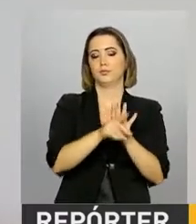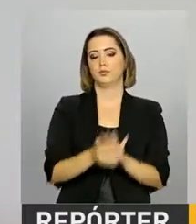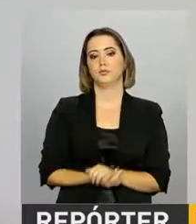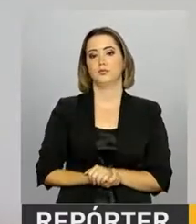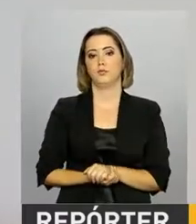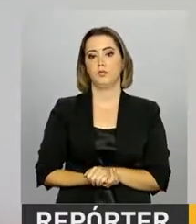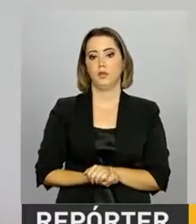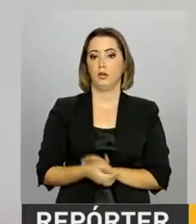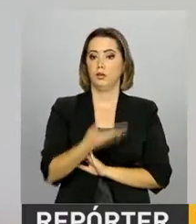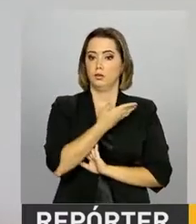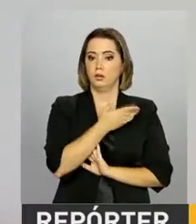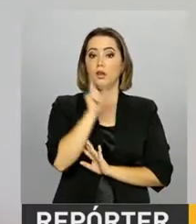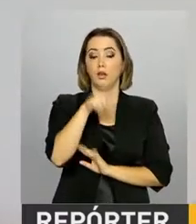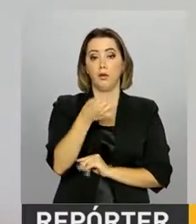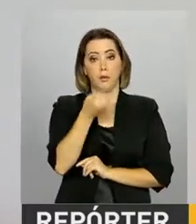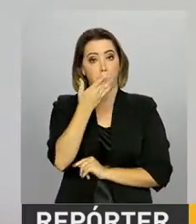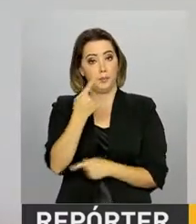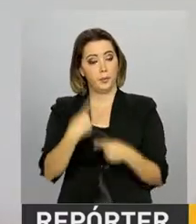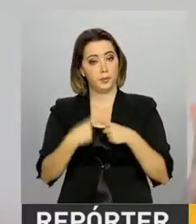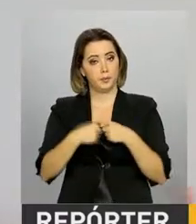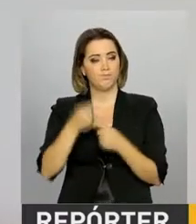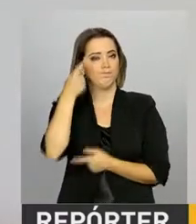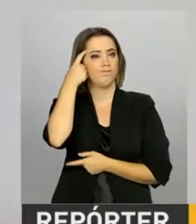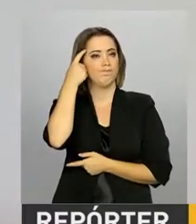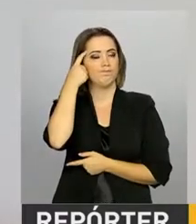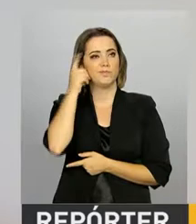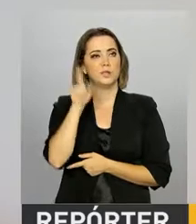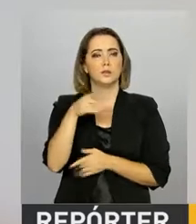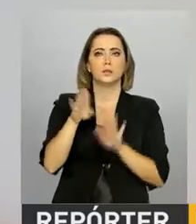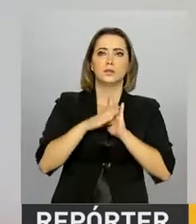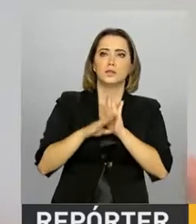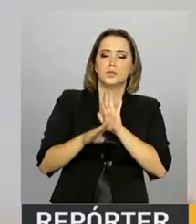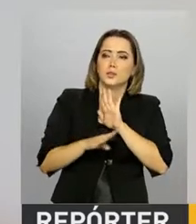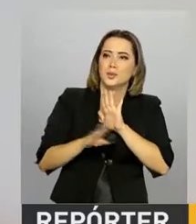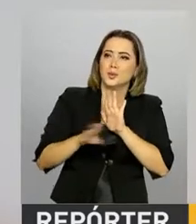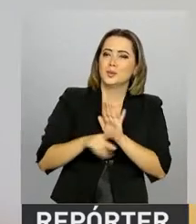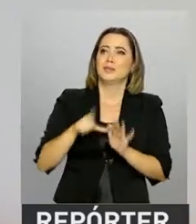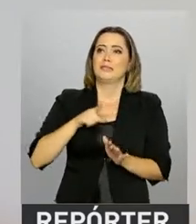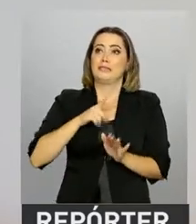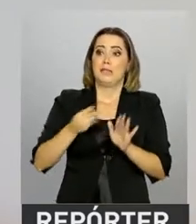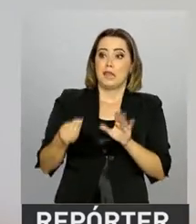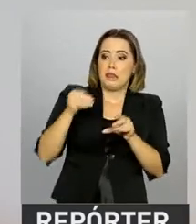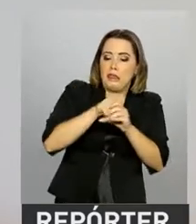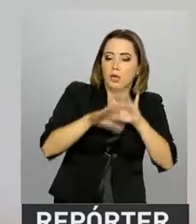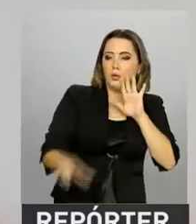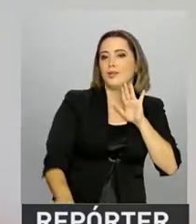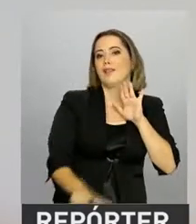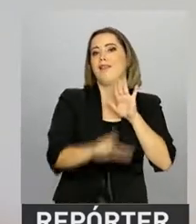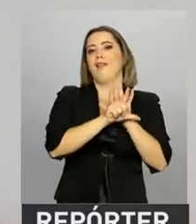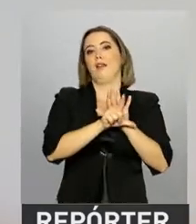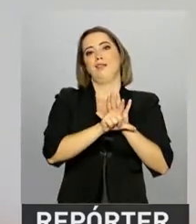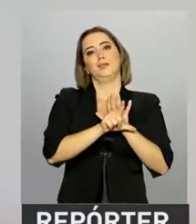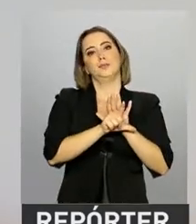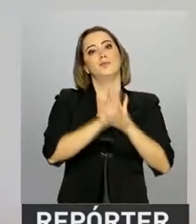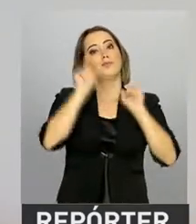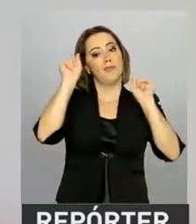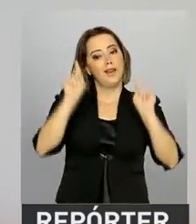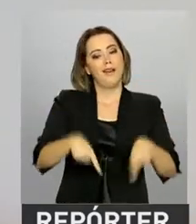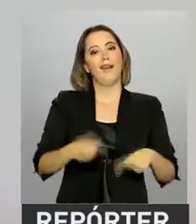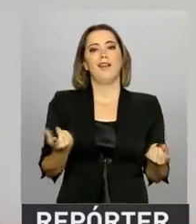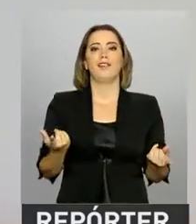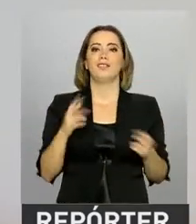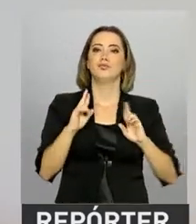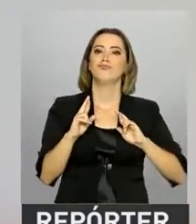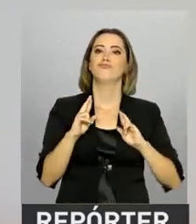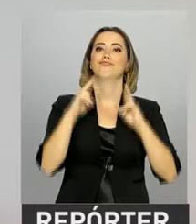quando você pensa que você está fazendo um programa e que tem respaldo, então se está na lei, as pessoas